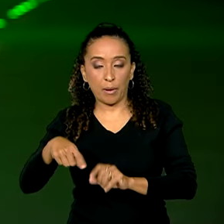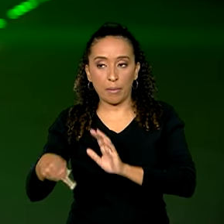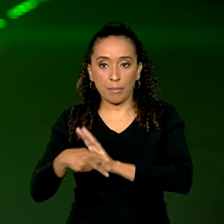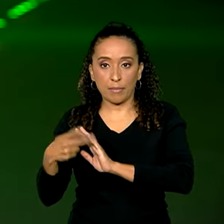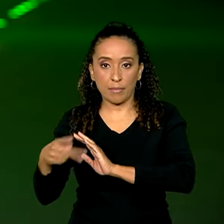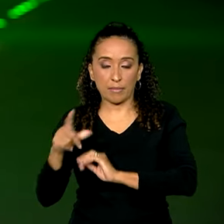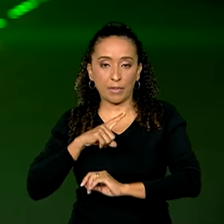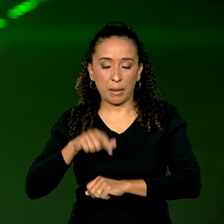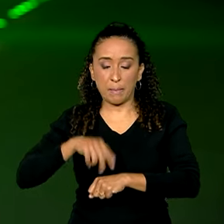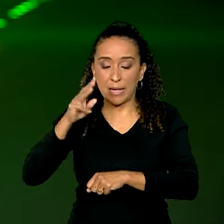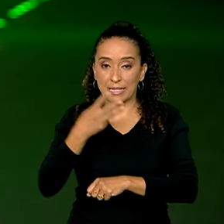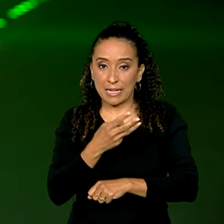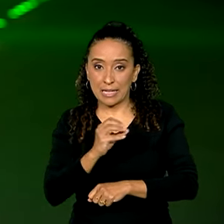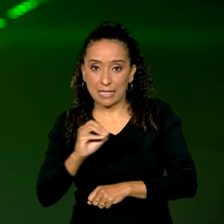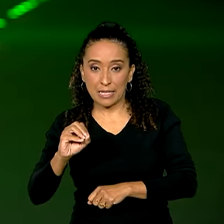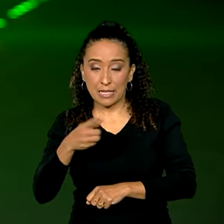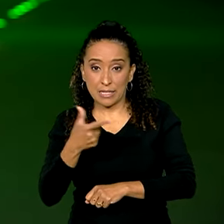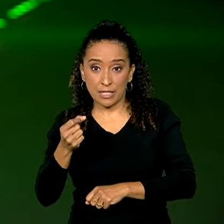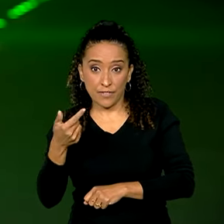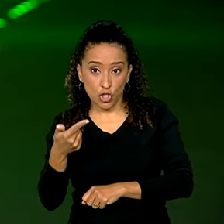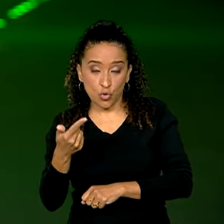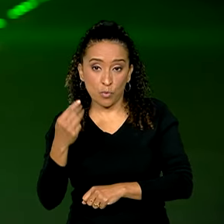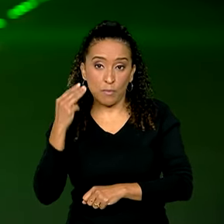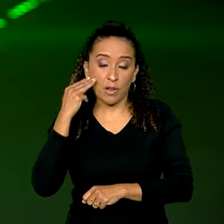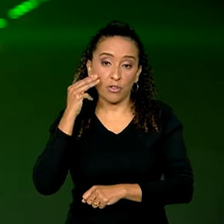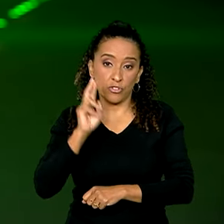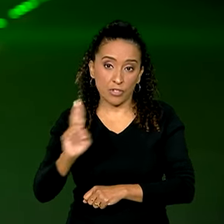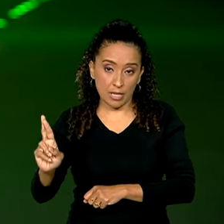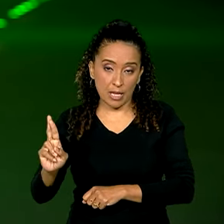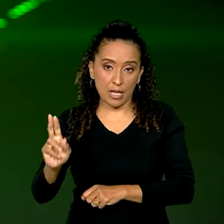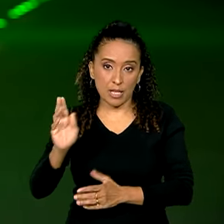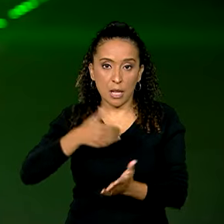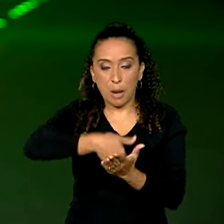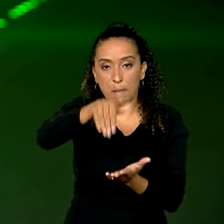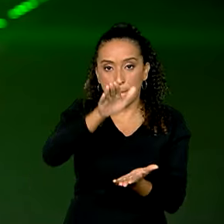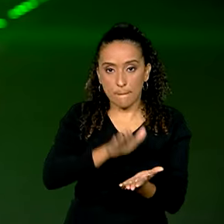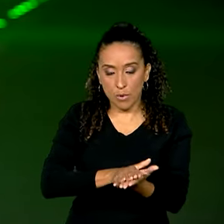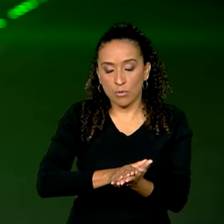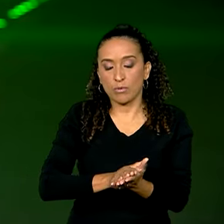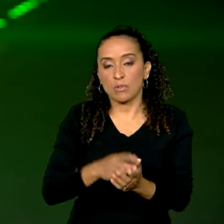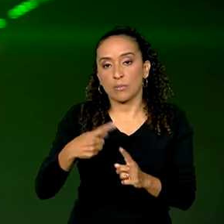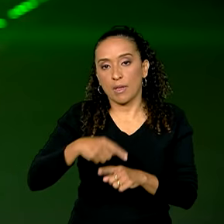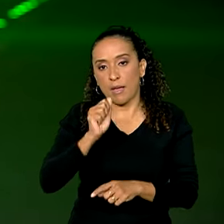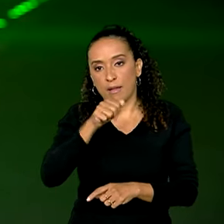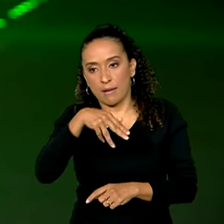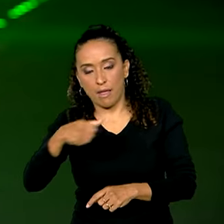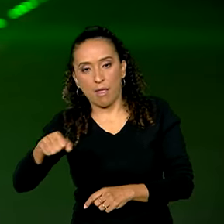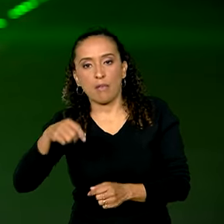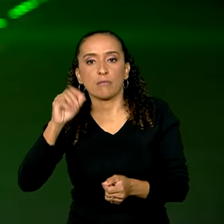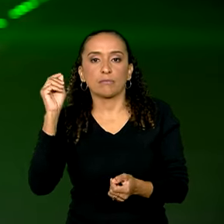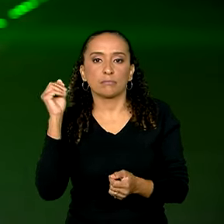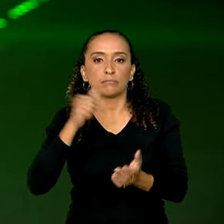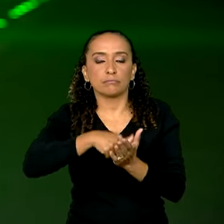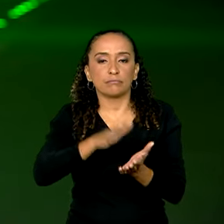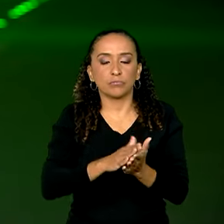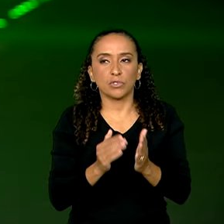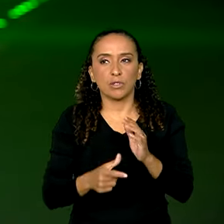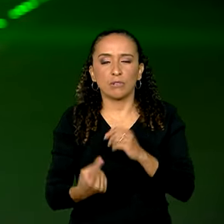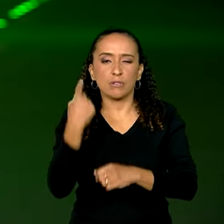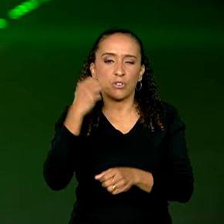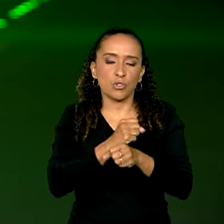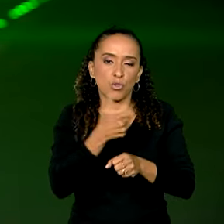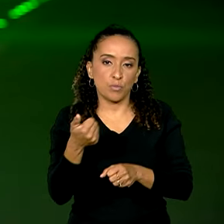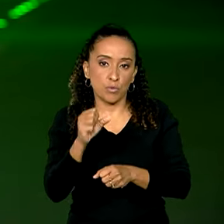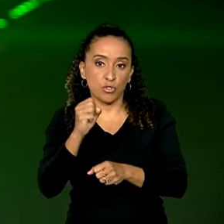já tem mais de 321 milhões de reais em multas aplicadas pela ANEEL desde 2018 e, mesmo